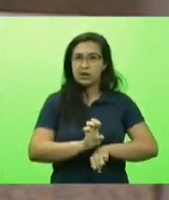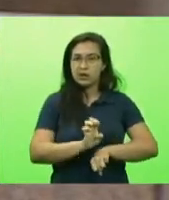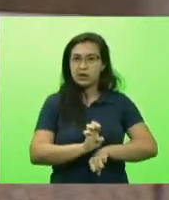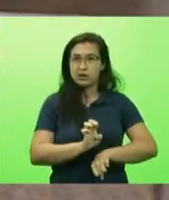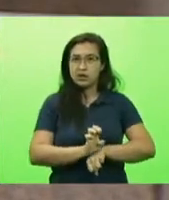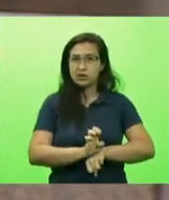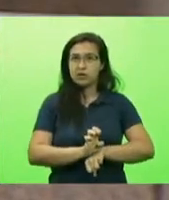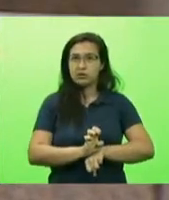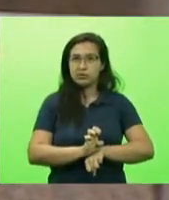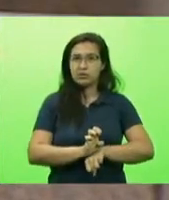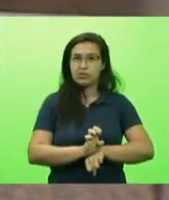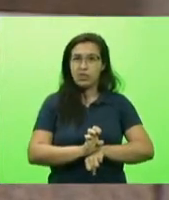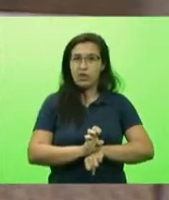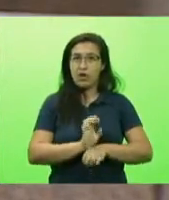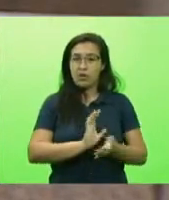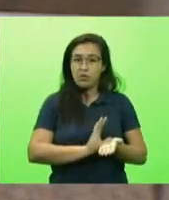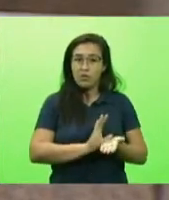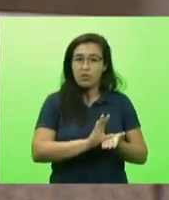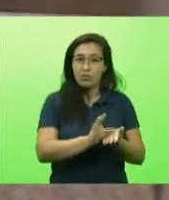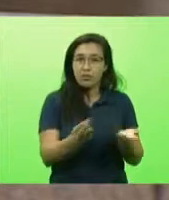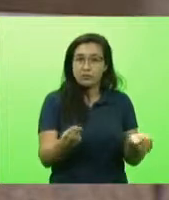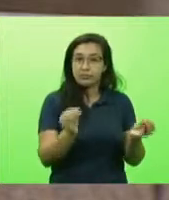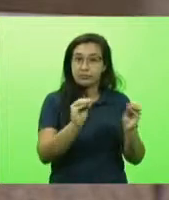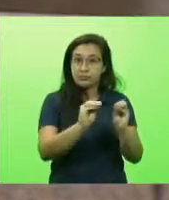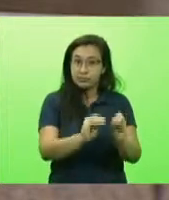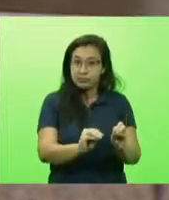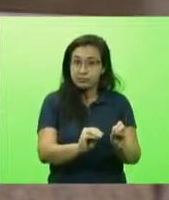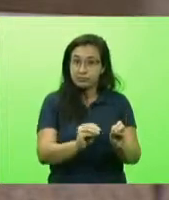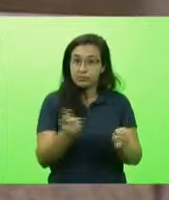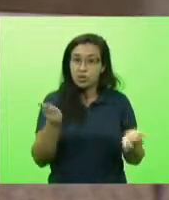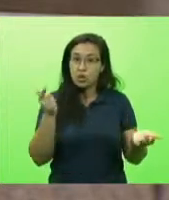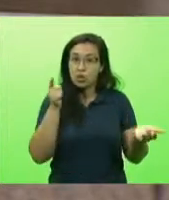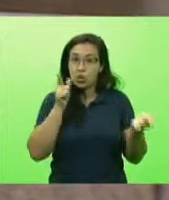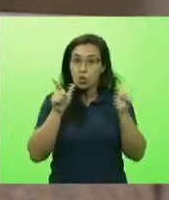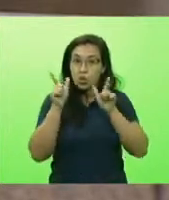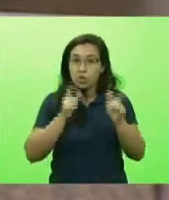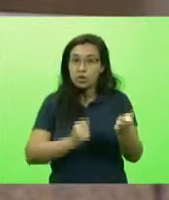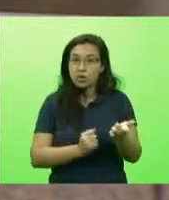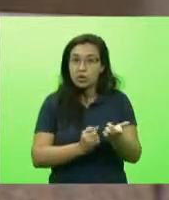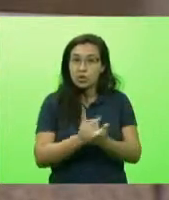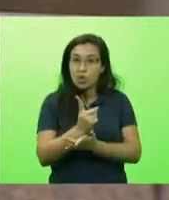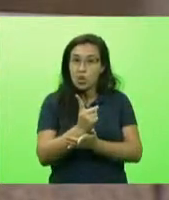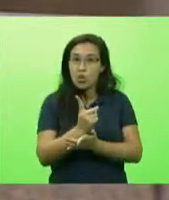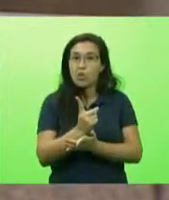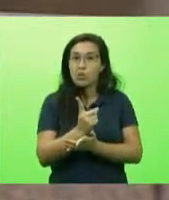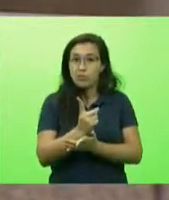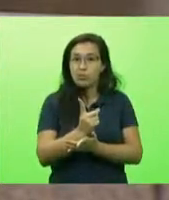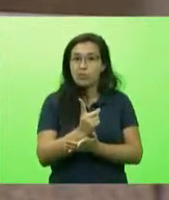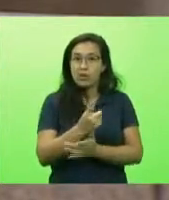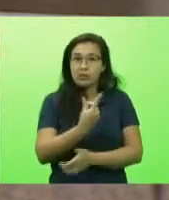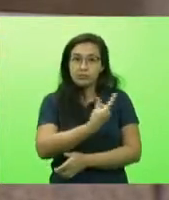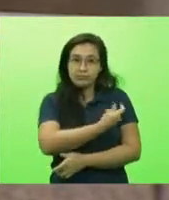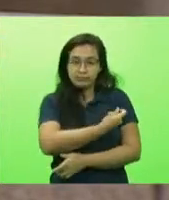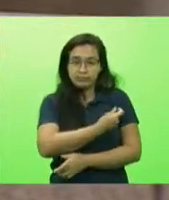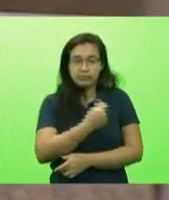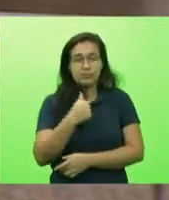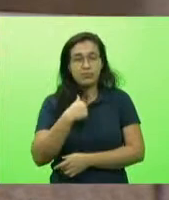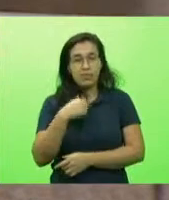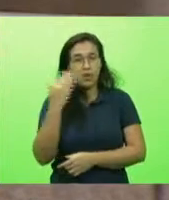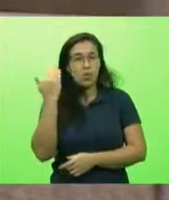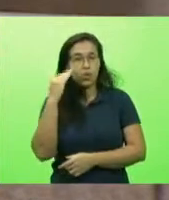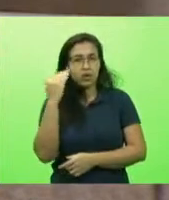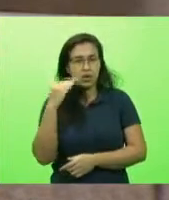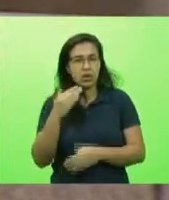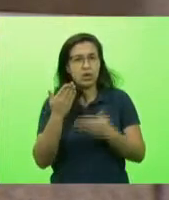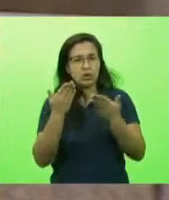estadual para investir na aquisição de vacinas eu sei eu compreendo vossa excelência sempre insistiu